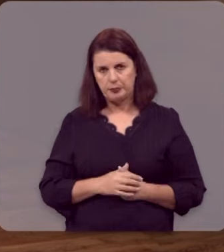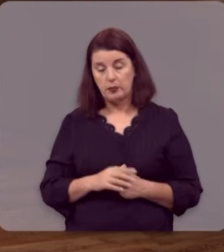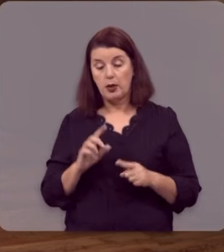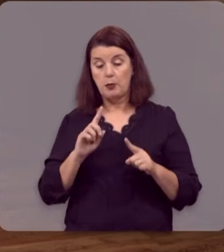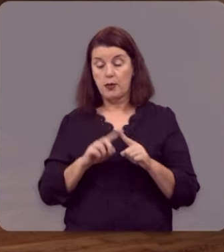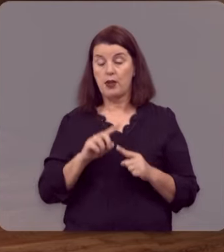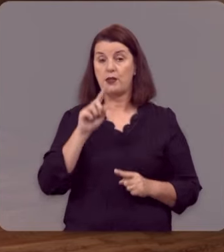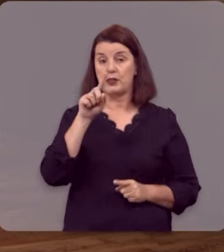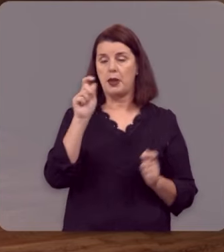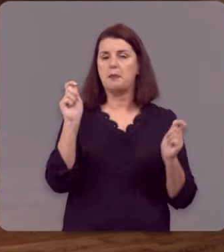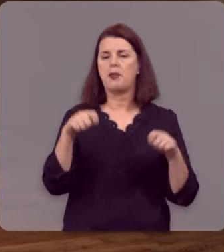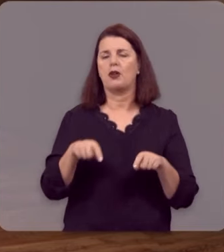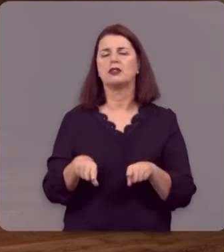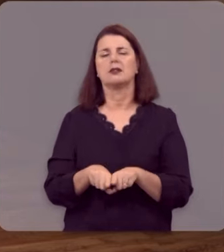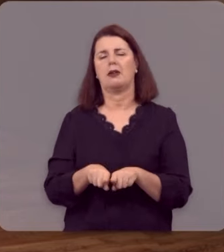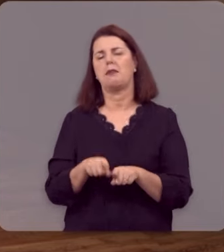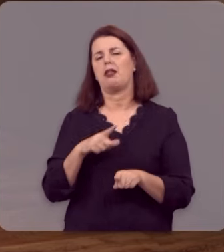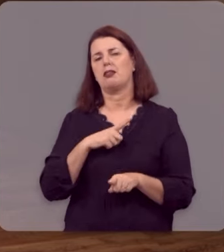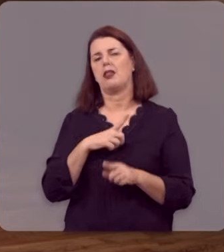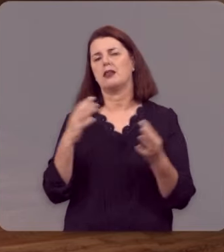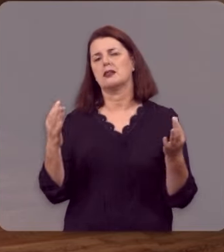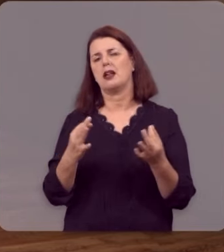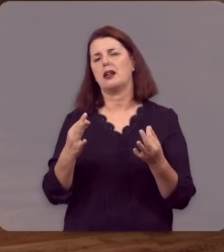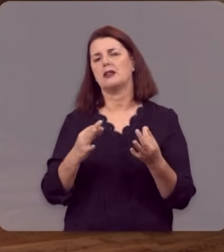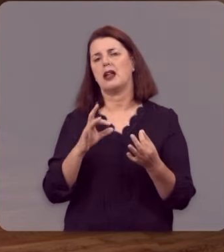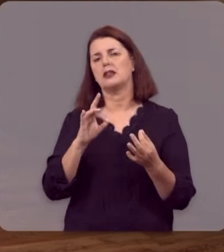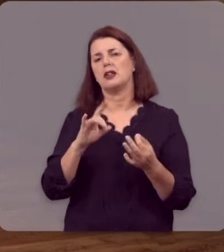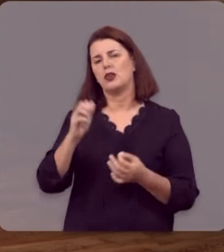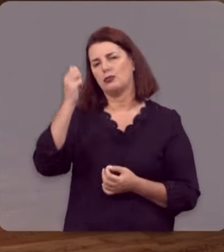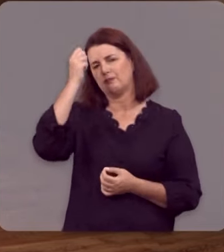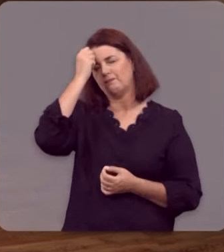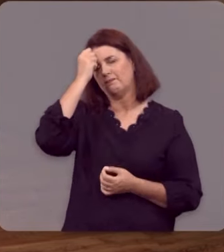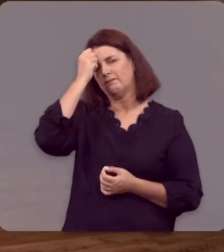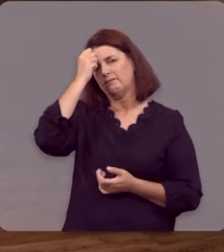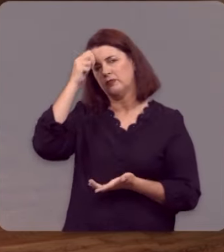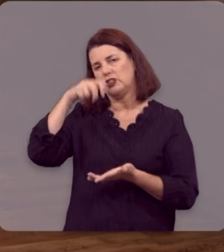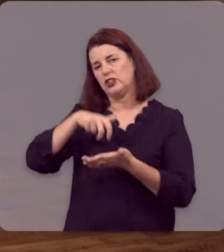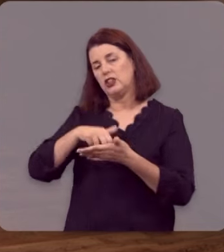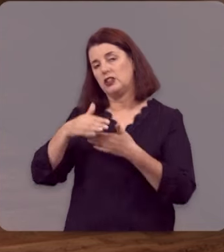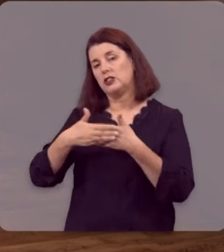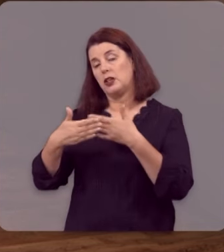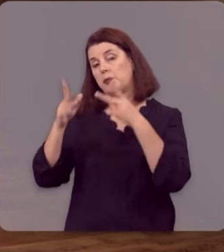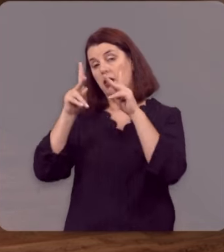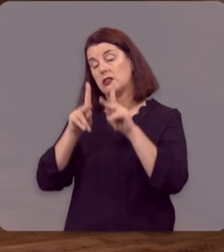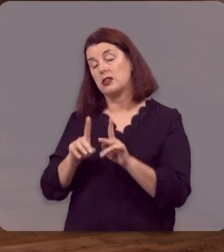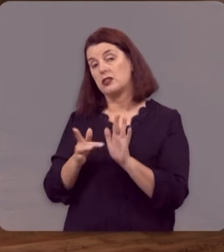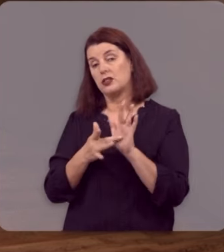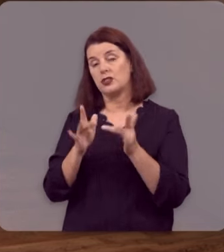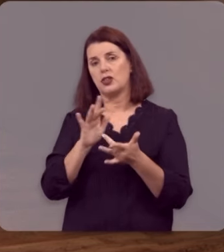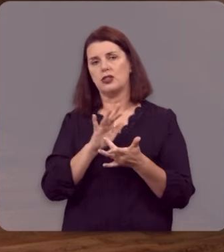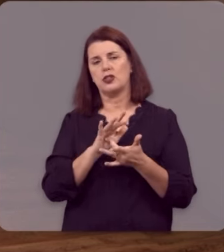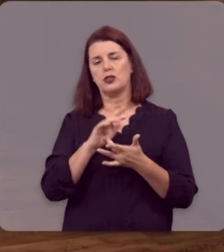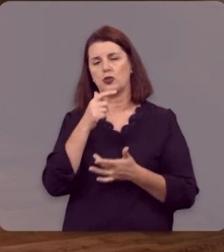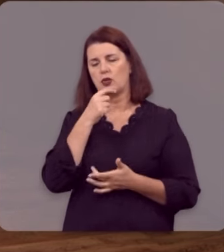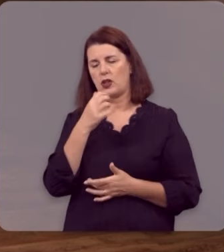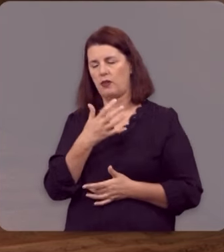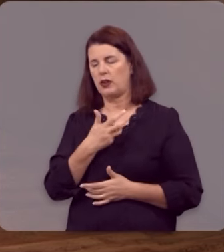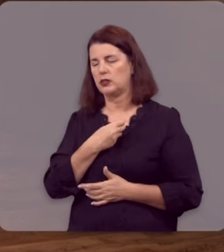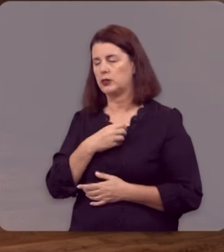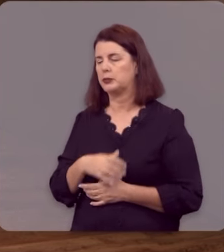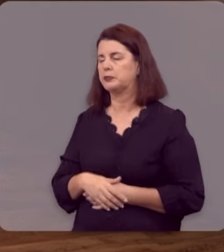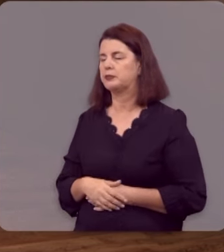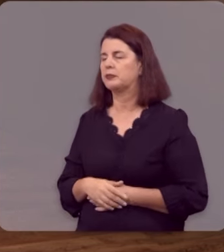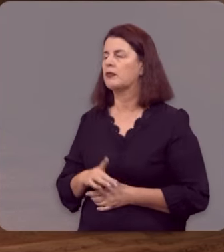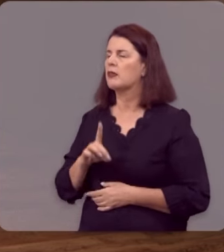porque você pode também ter essa certeza. Basta você se render agora aos pés de Jesus, o Salvador.